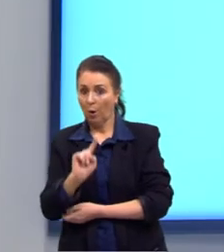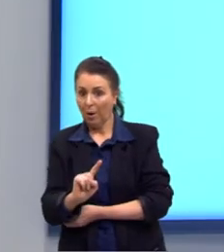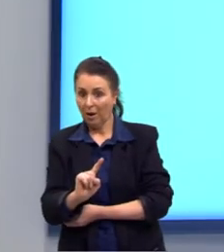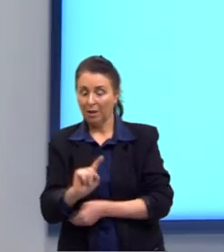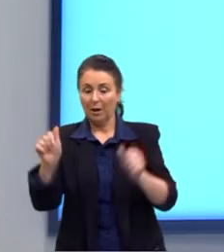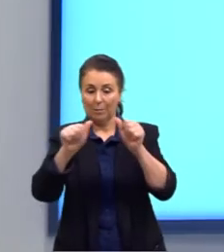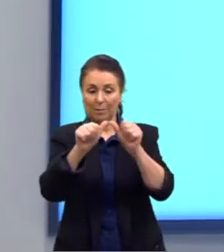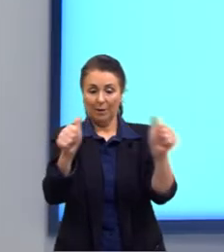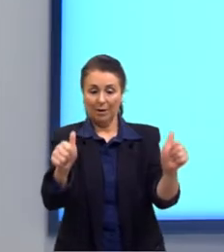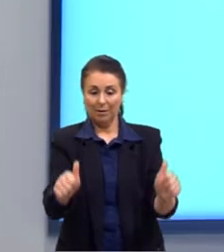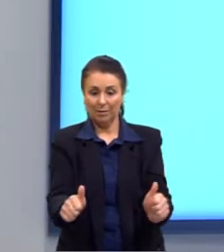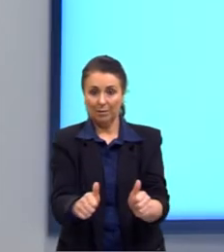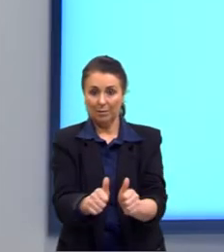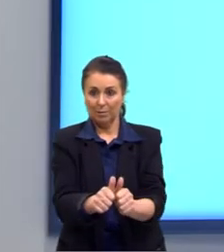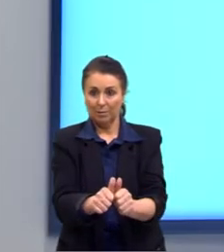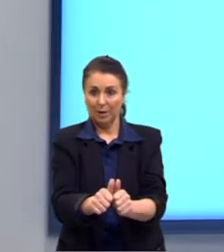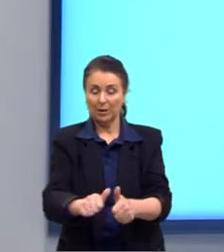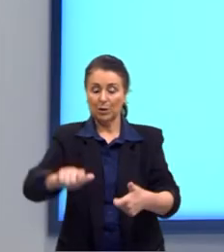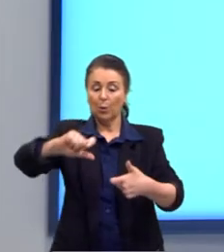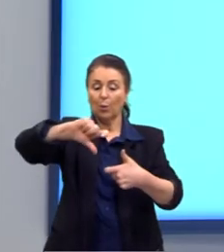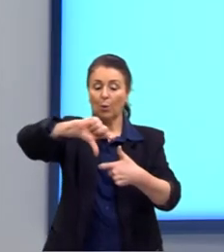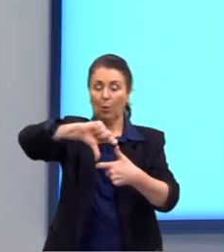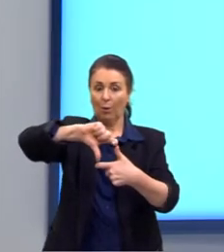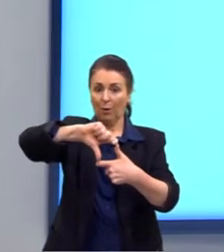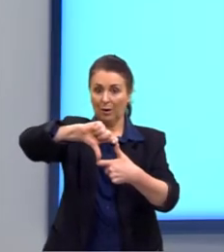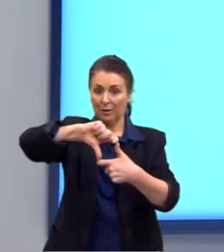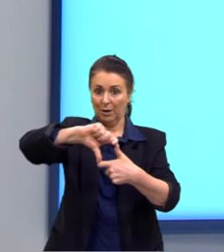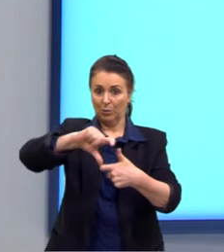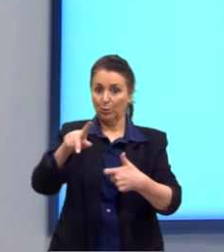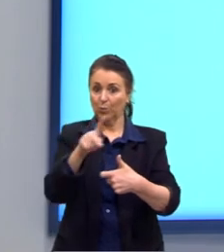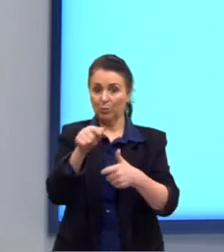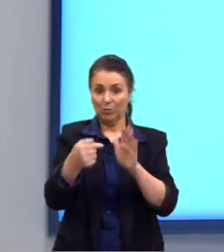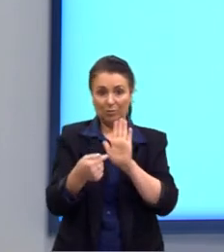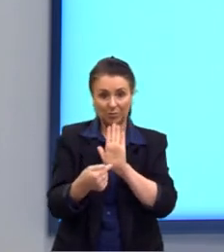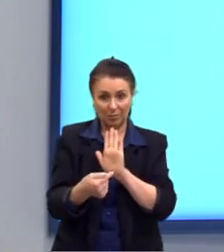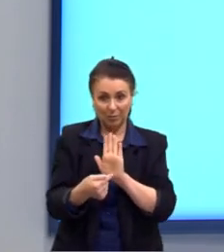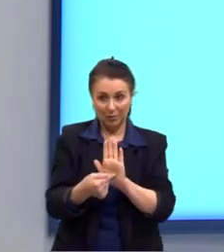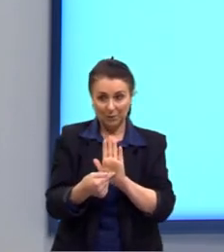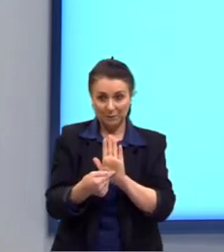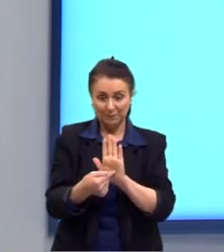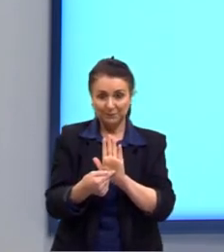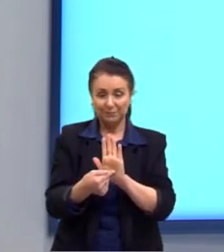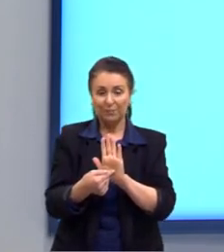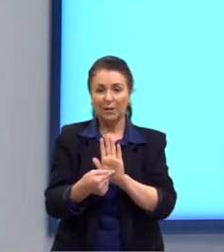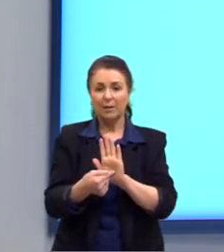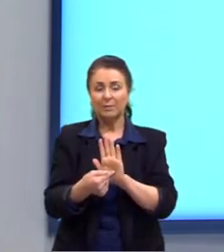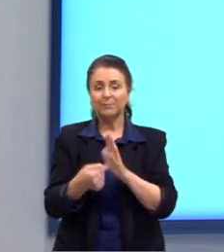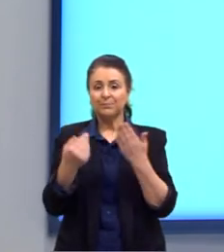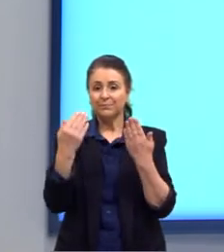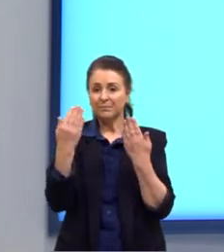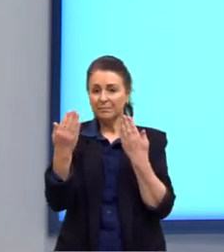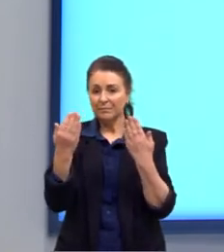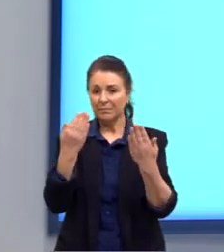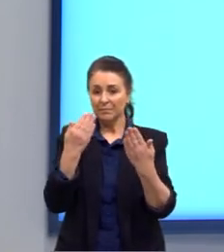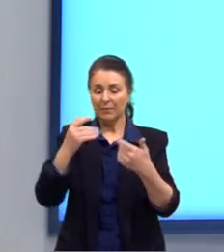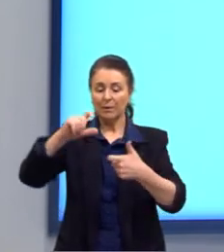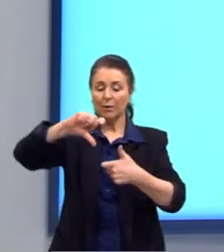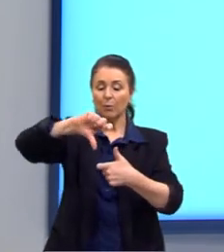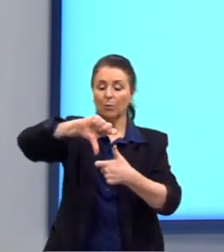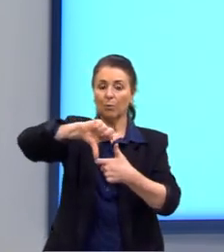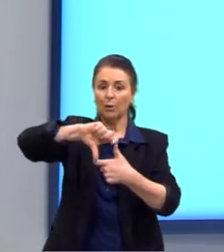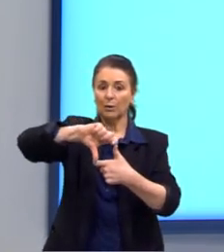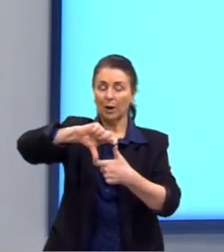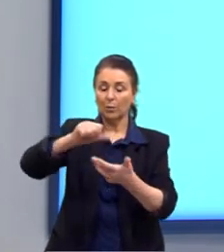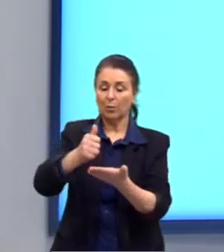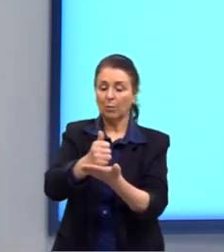figura, esse quadrado que nós temos aqui na frente, ó, eu destaquei ele para a gente analisar. É um quadrado porque a